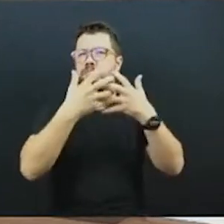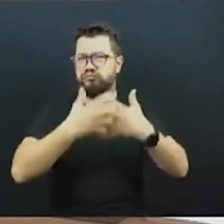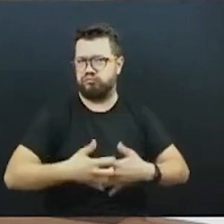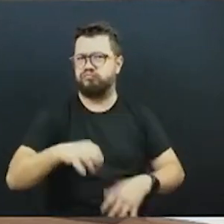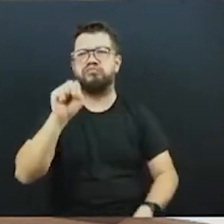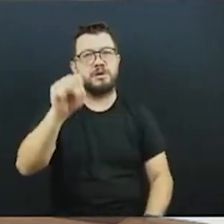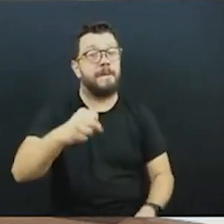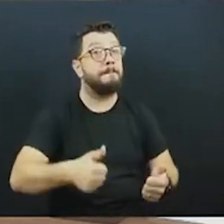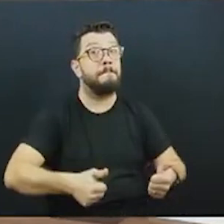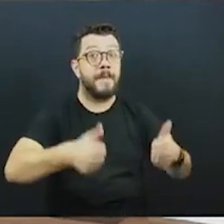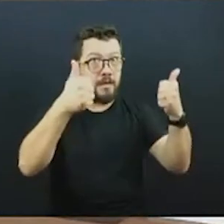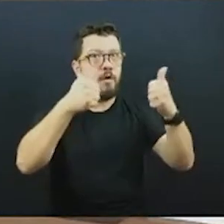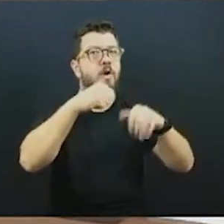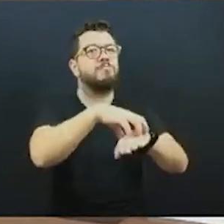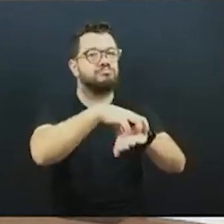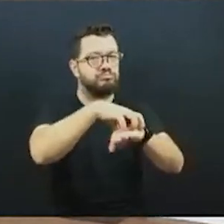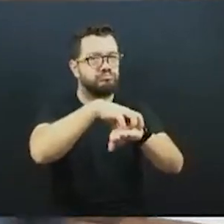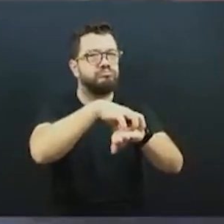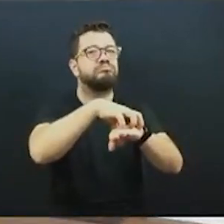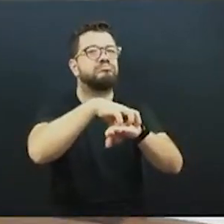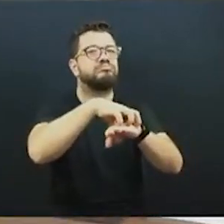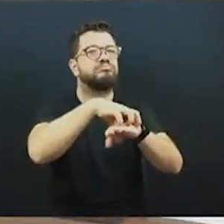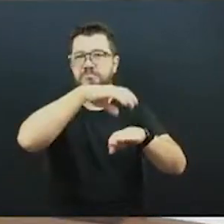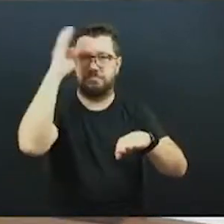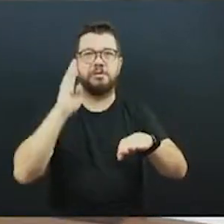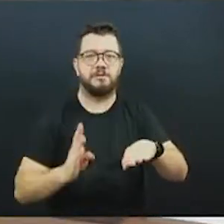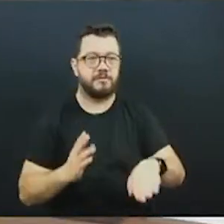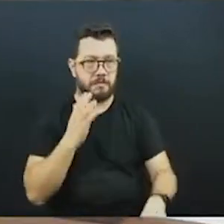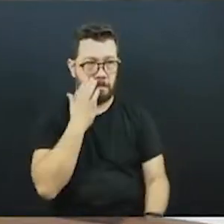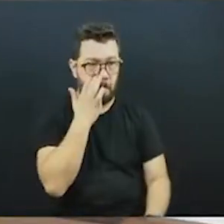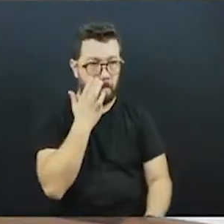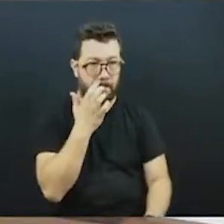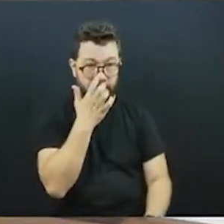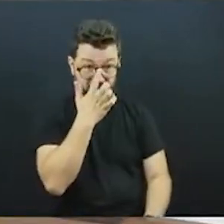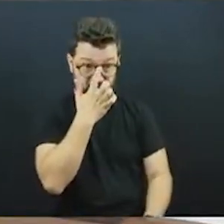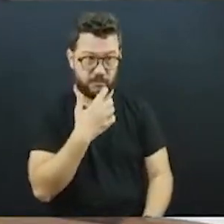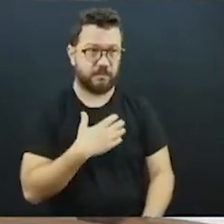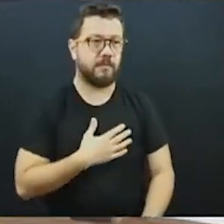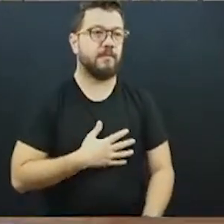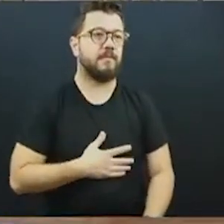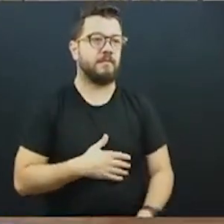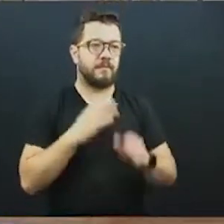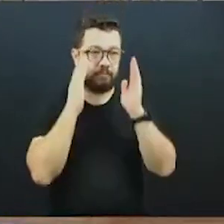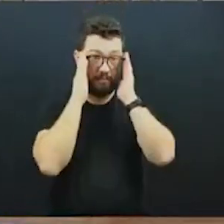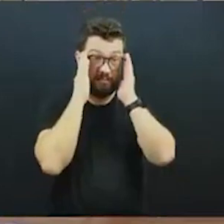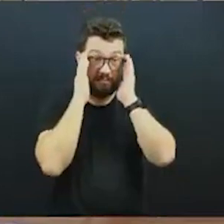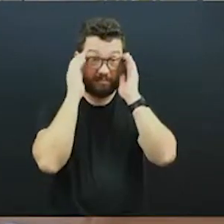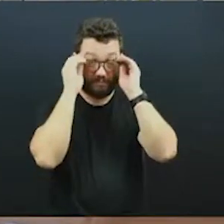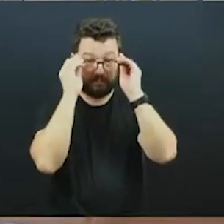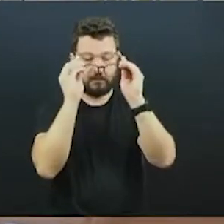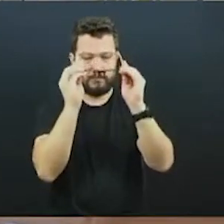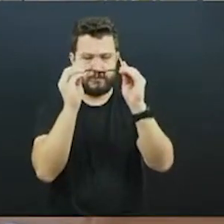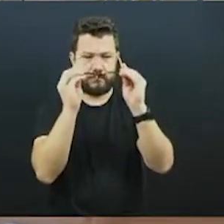transporte de todas as capitais do Brasil. Parabéns ao vereador Rodrigo pela discussão. Perfeito, Pia. Era exatamente isso